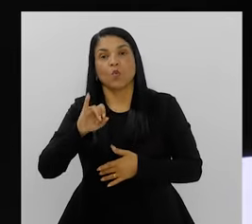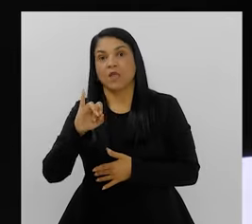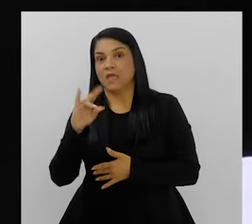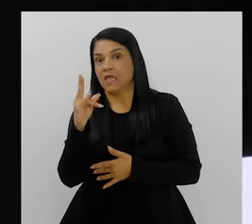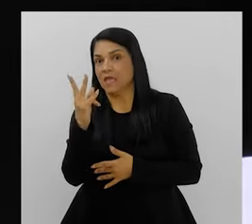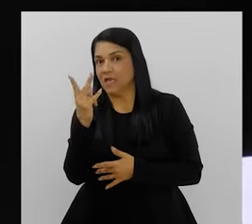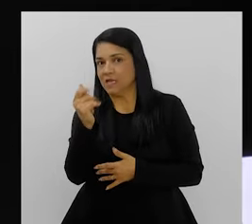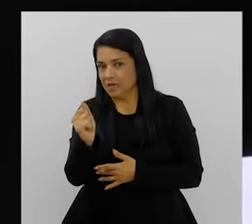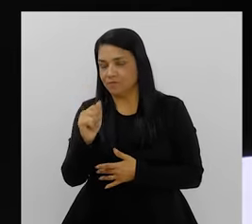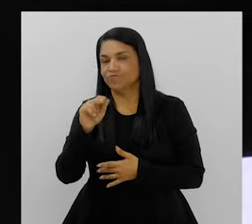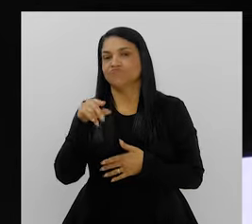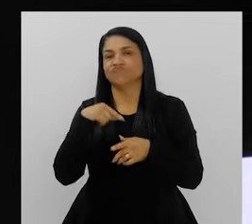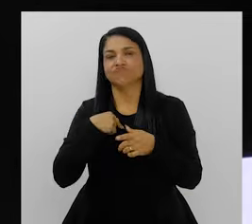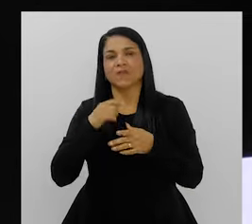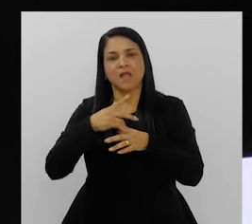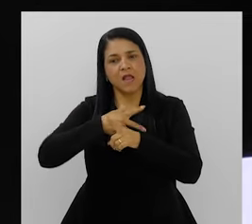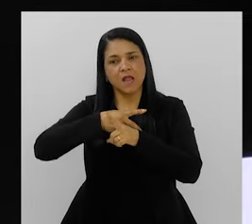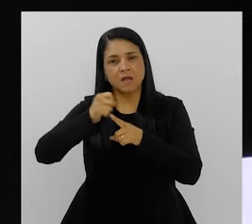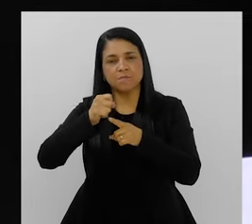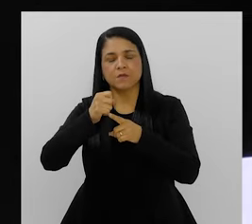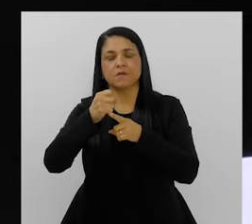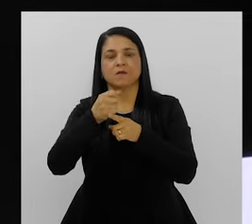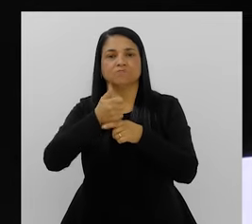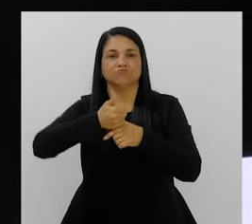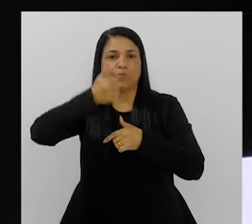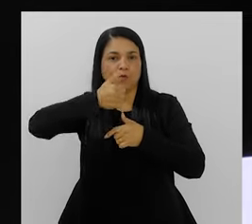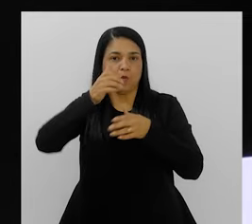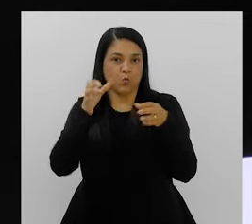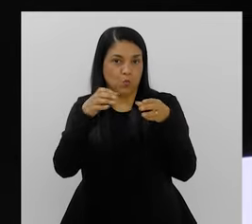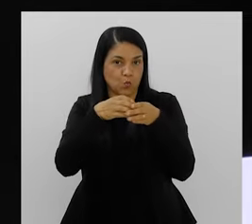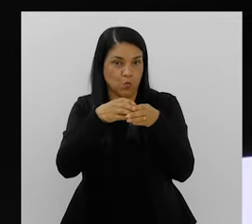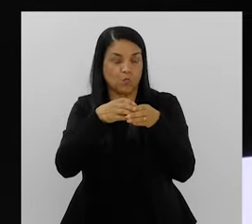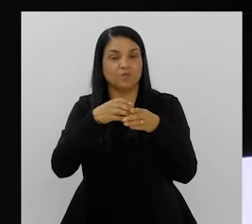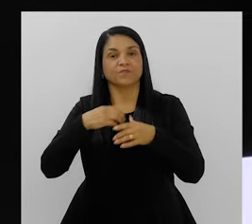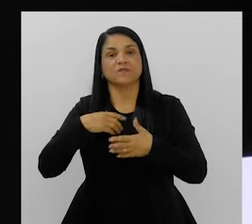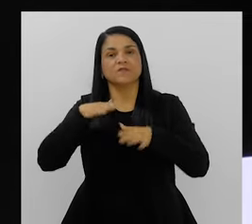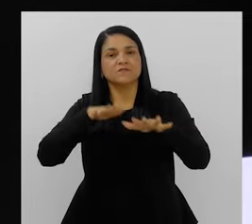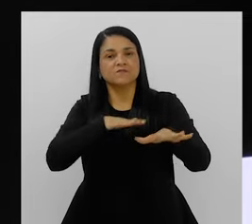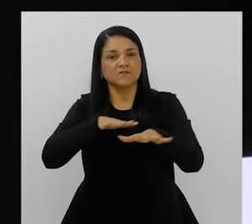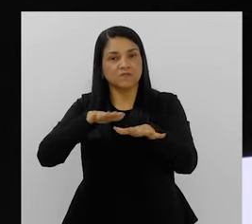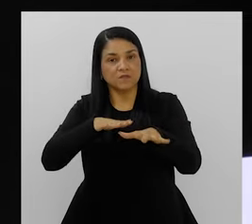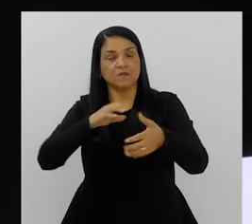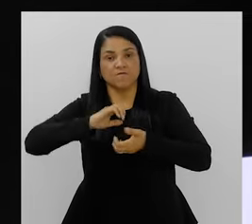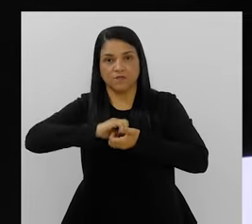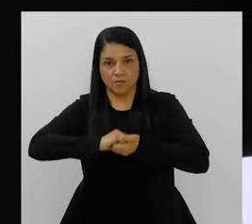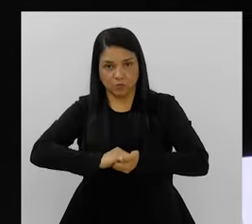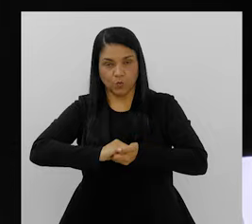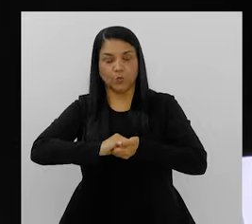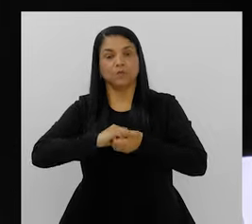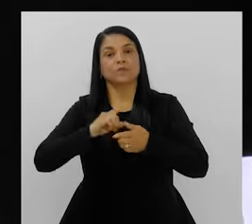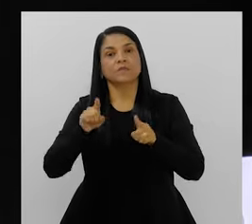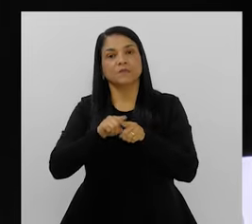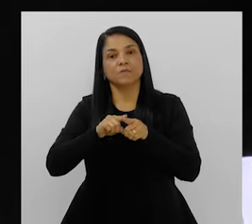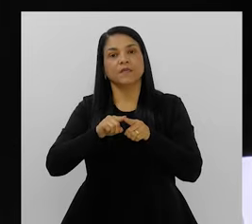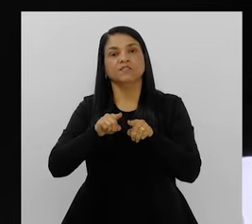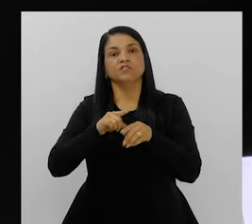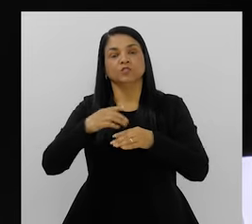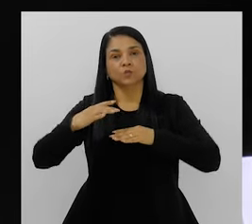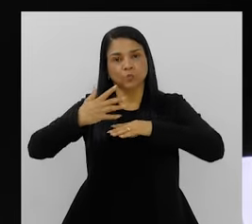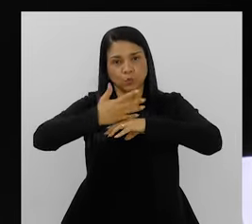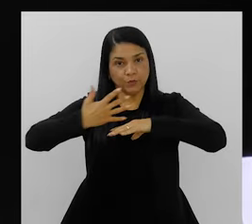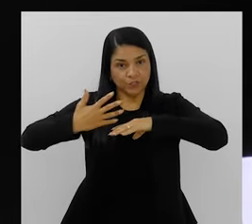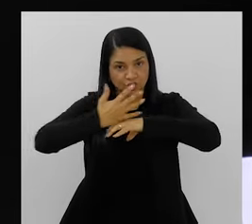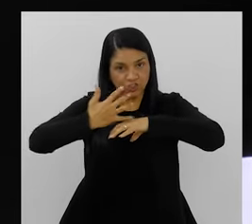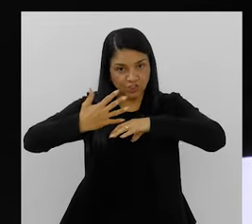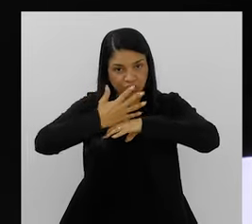2009, fui campeã do Carnaval, quando ela sobe para o Grupo Especial. Desfilei na Viradouro, Tuiti, e fui para a Curicica,